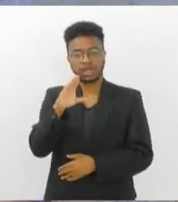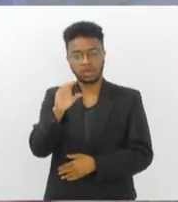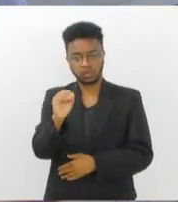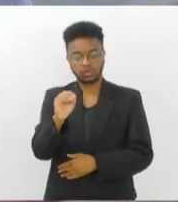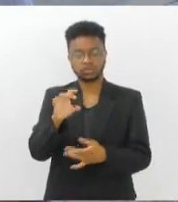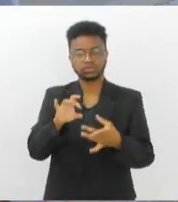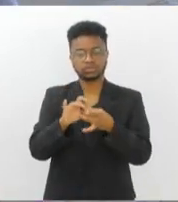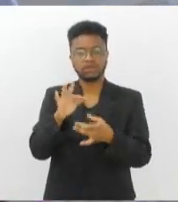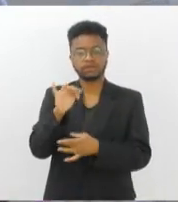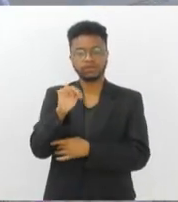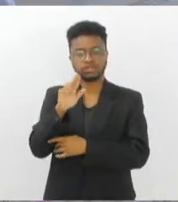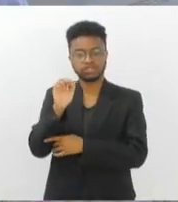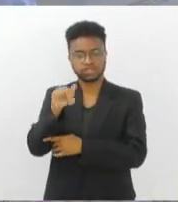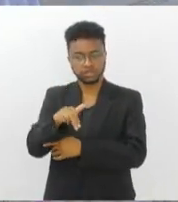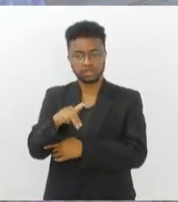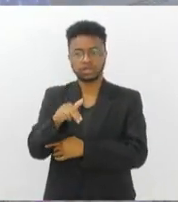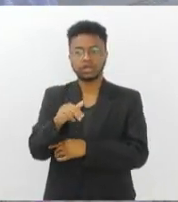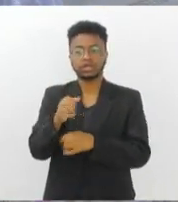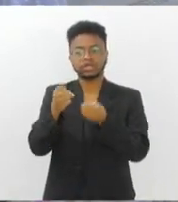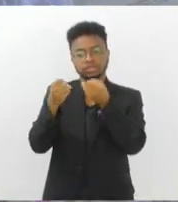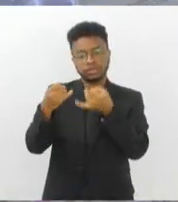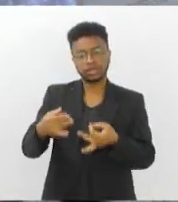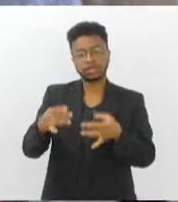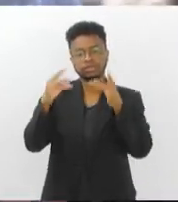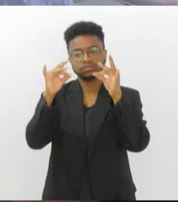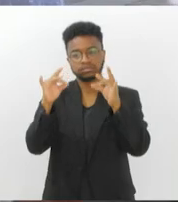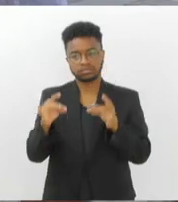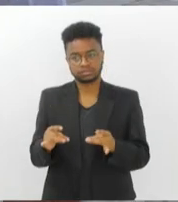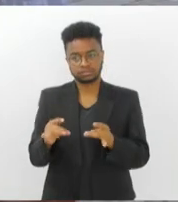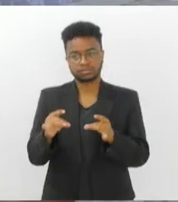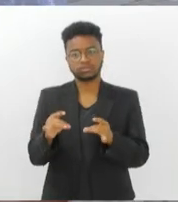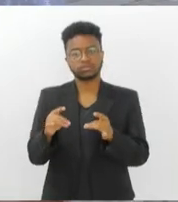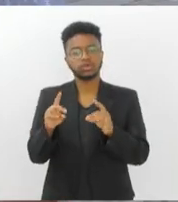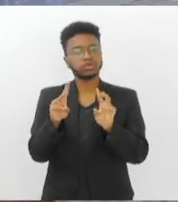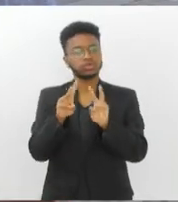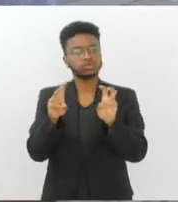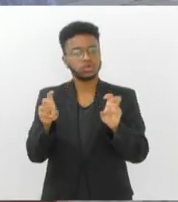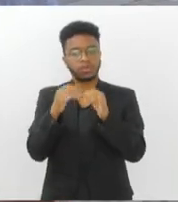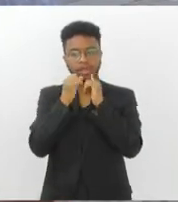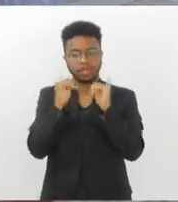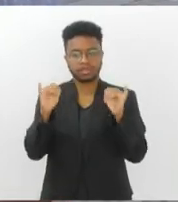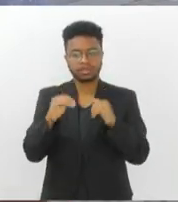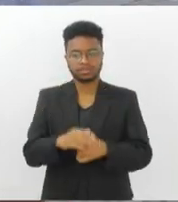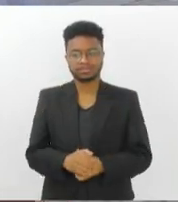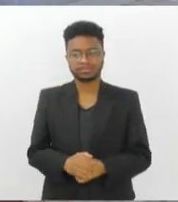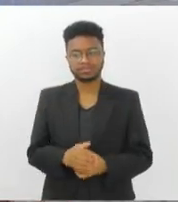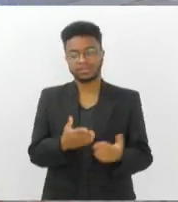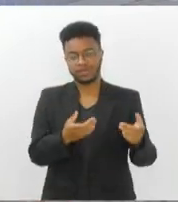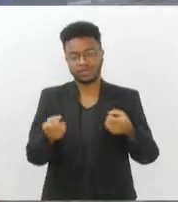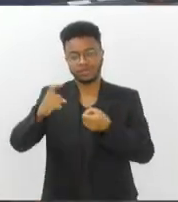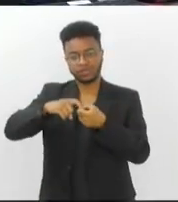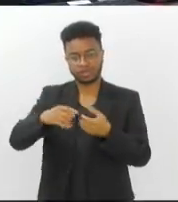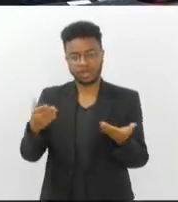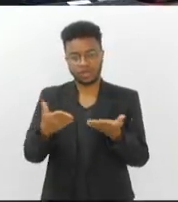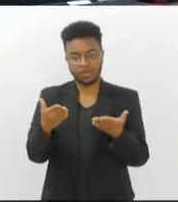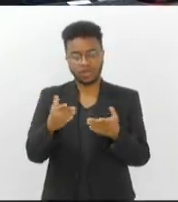Firjan, engenheiro químico, prestando todos os esclarecimentos dessa fonte de energia. Vicente, é contigo.